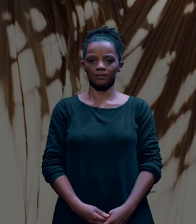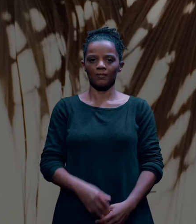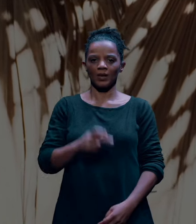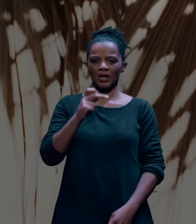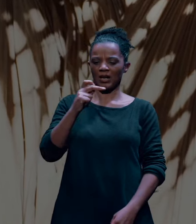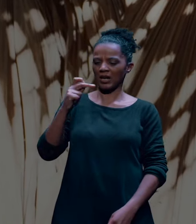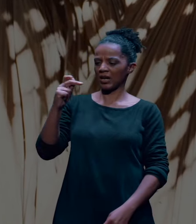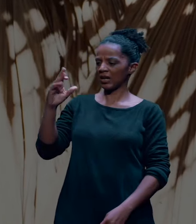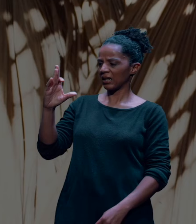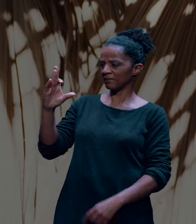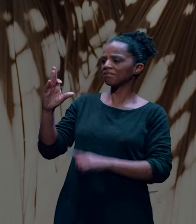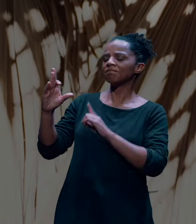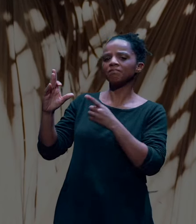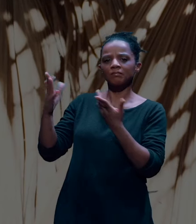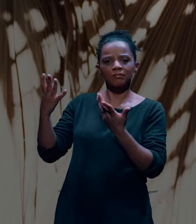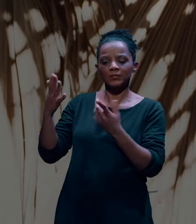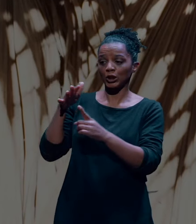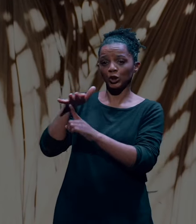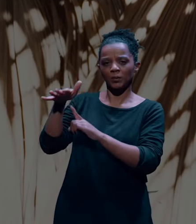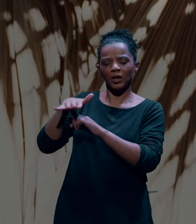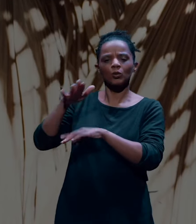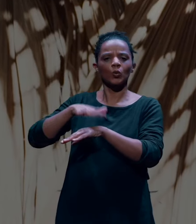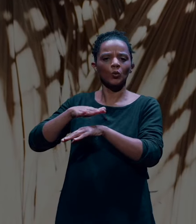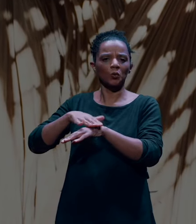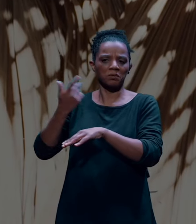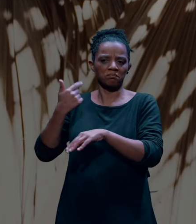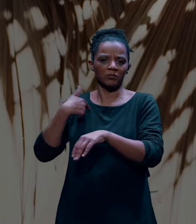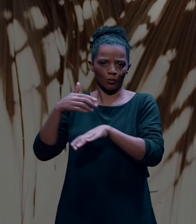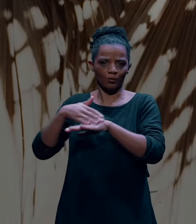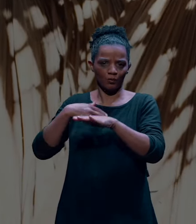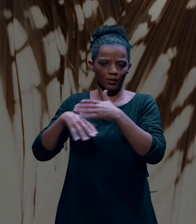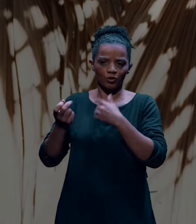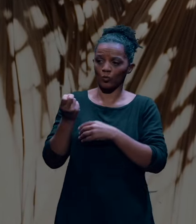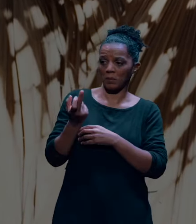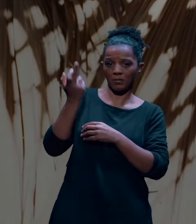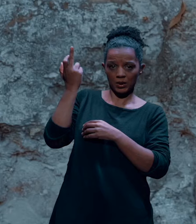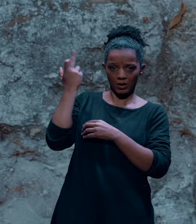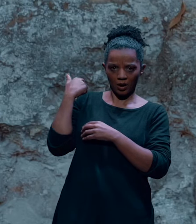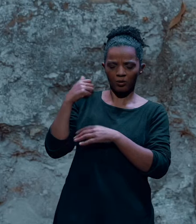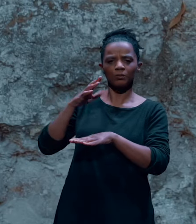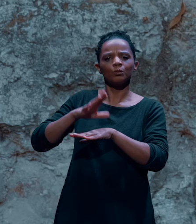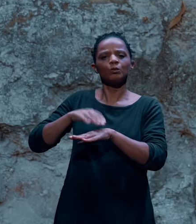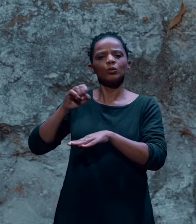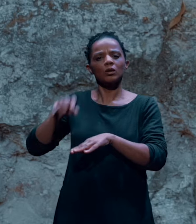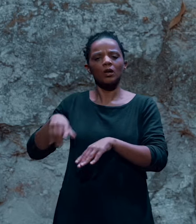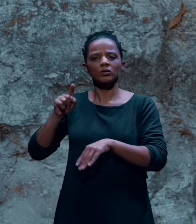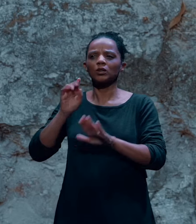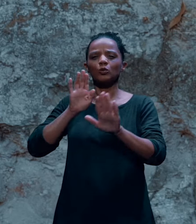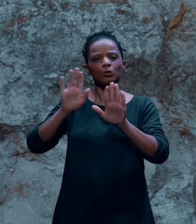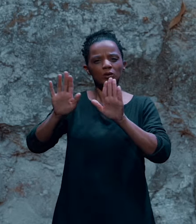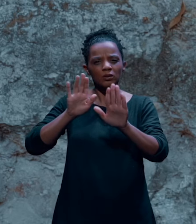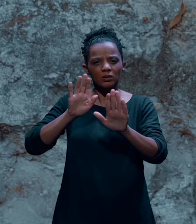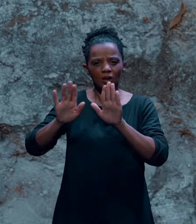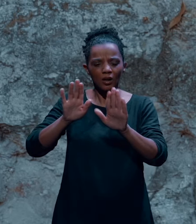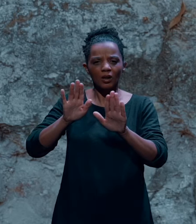A A A A A é inspirada numa performance que fiz o ano passado, a propósito da